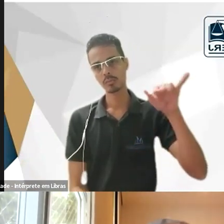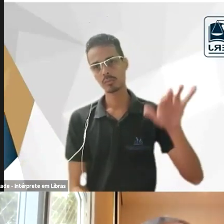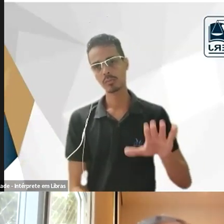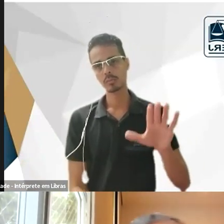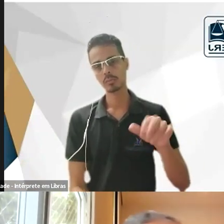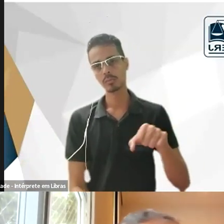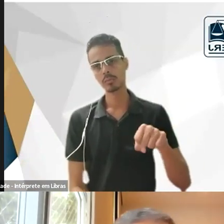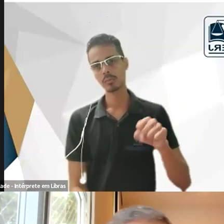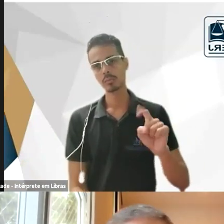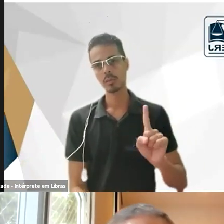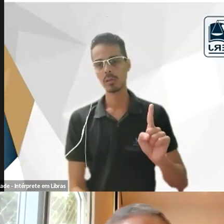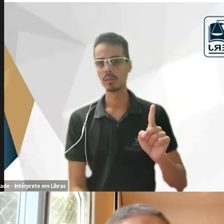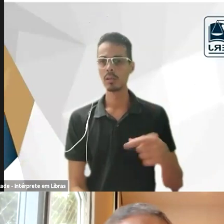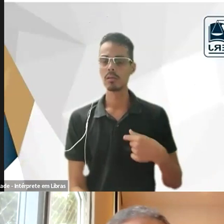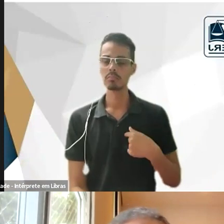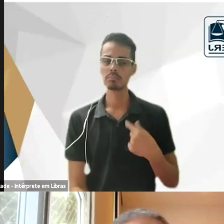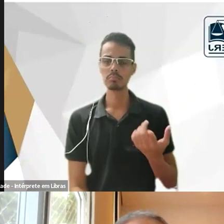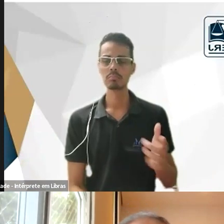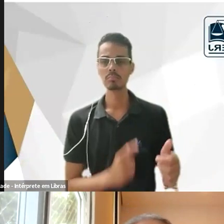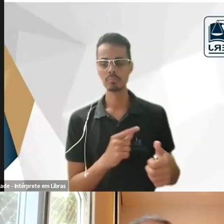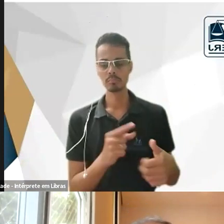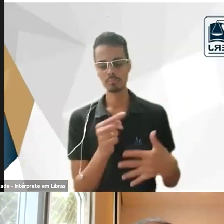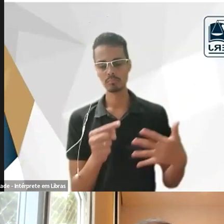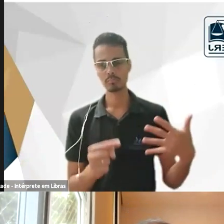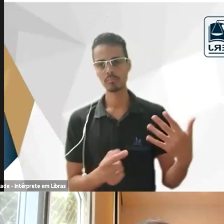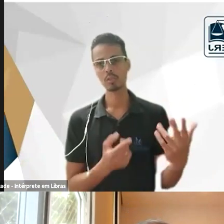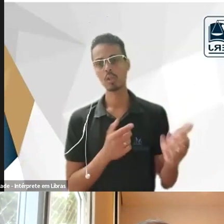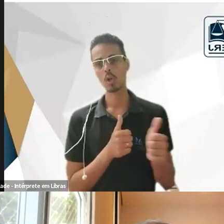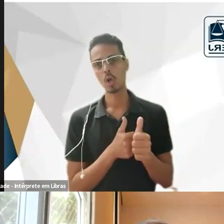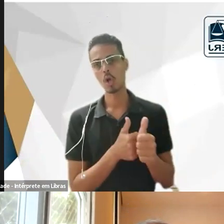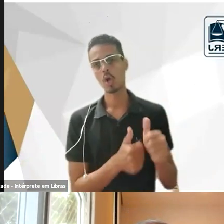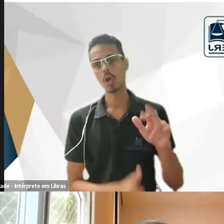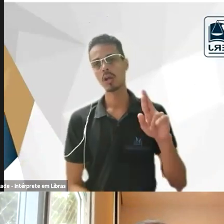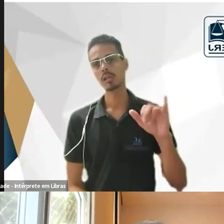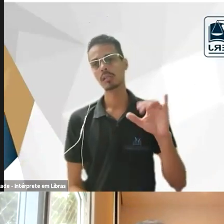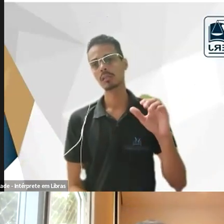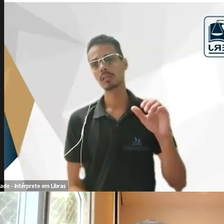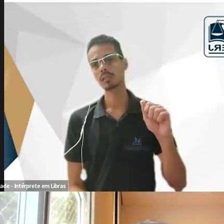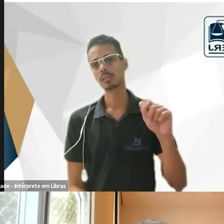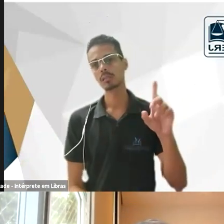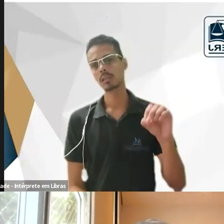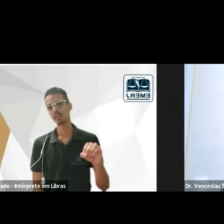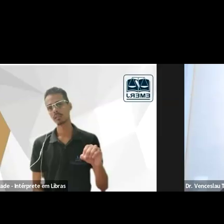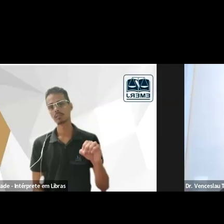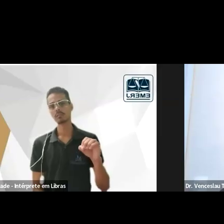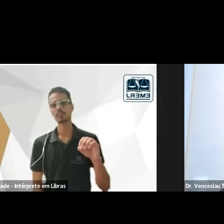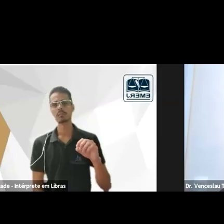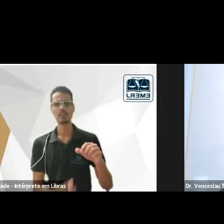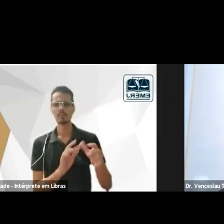várias dessas questões que foram trazidas pelo professor Ricardo Borma as reformas pombalinas